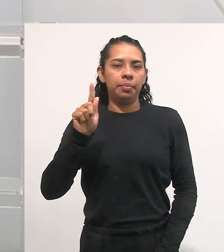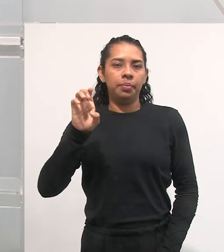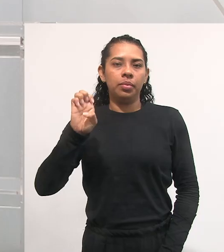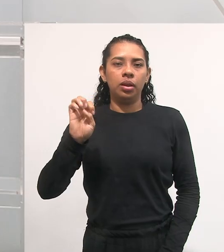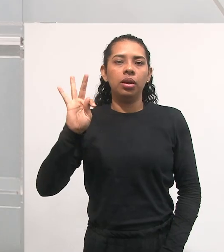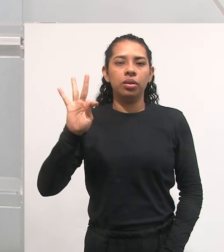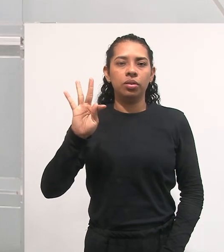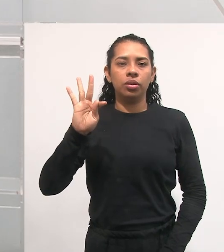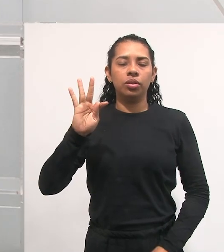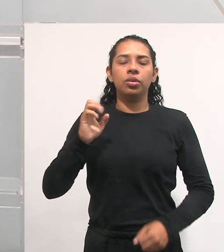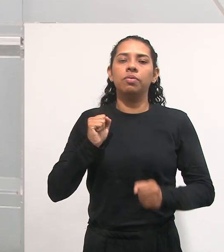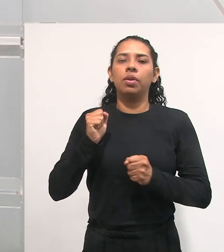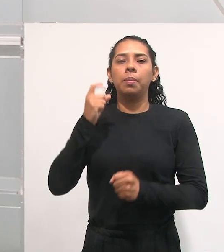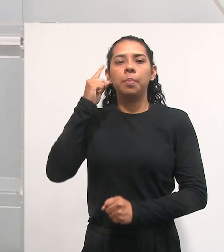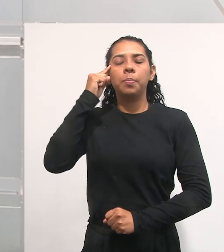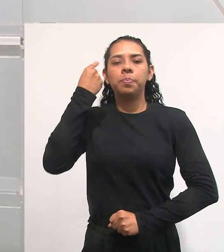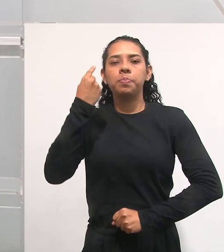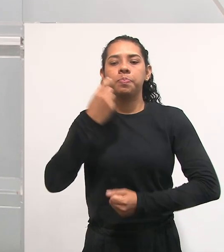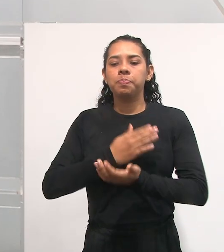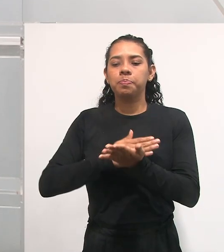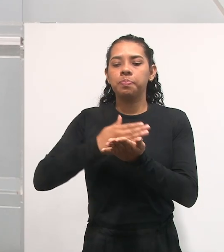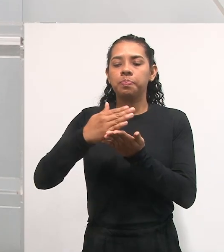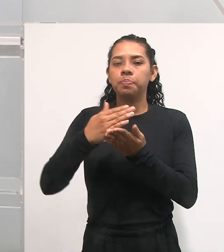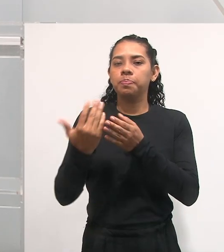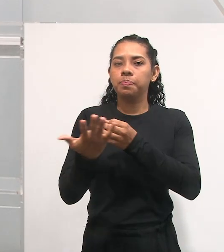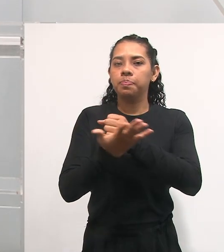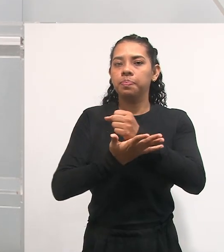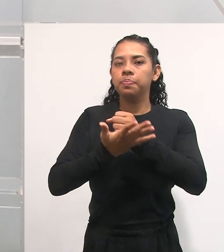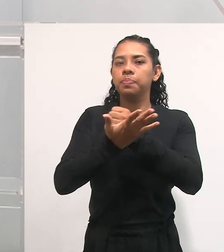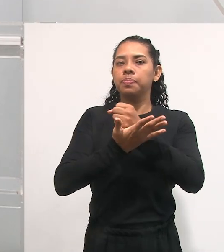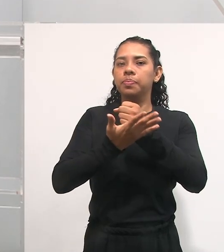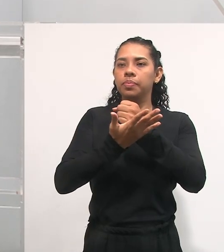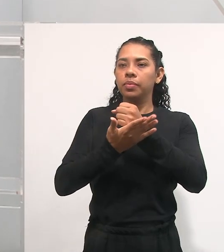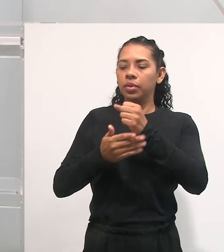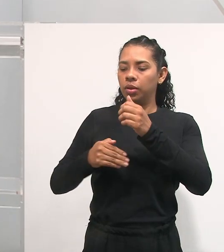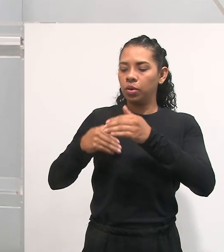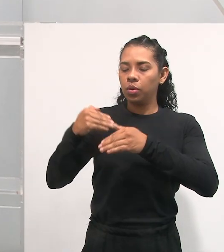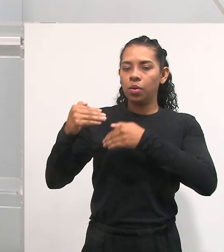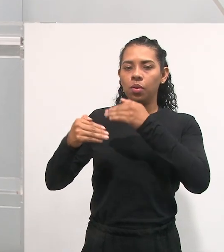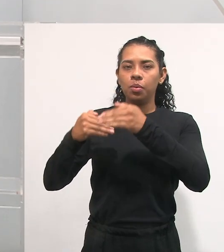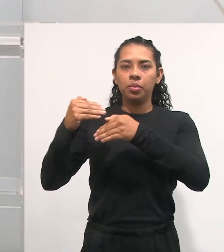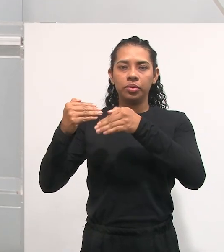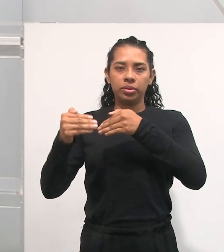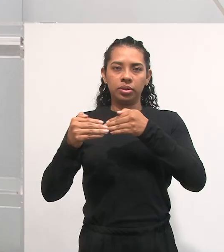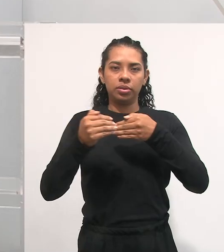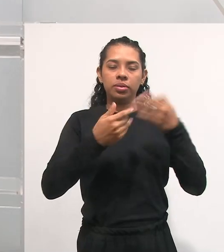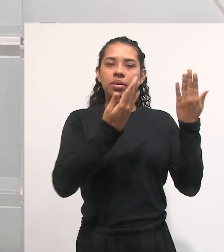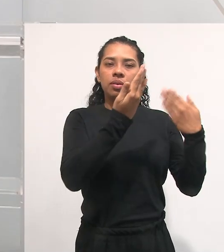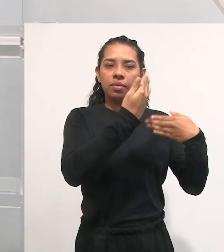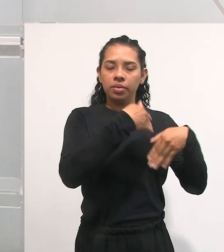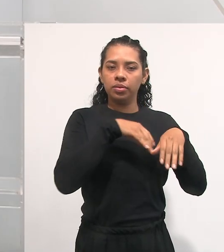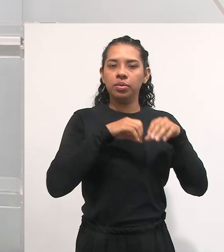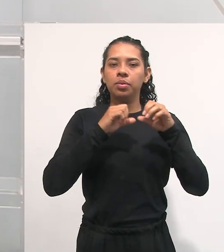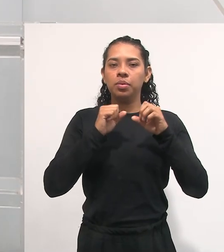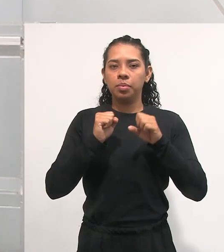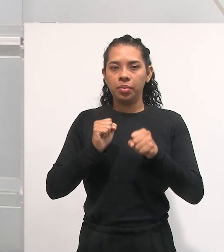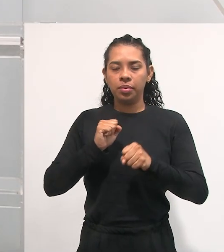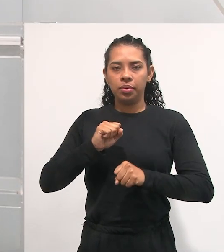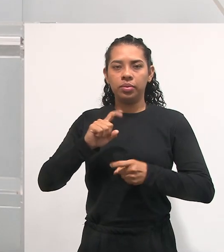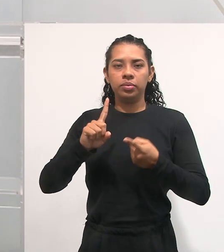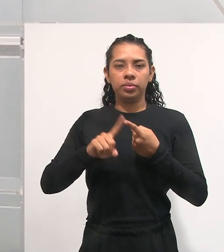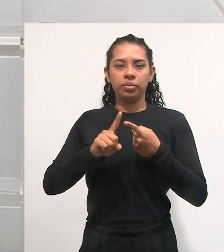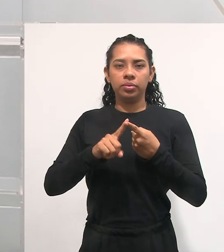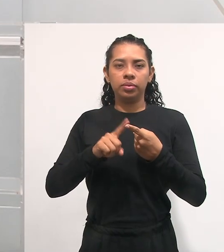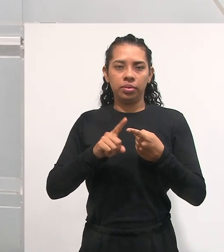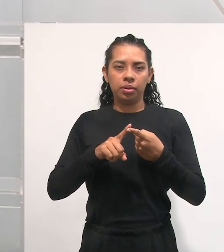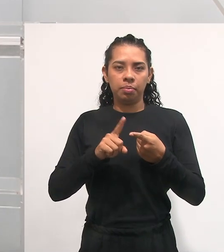de construir o conhecimento, e baseado em construir o conhecimento como um processo, a avaliação também passa a ser entendida